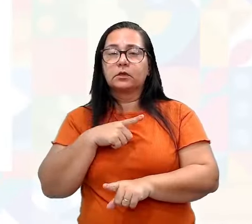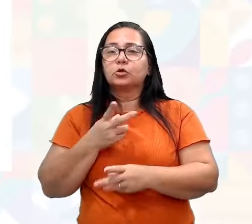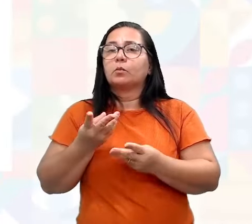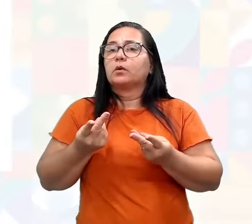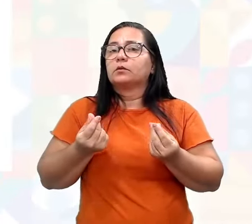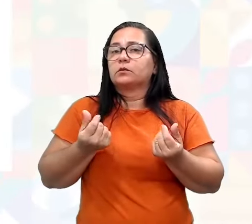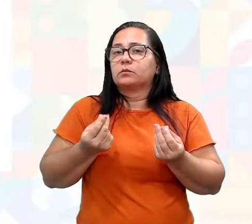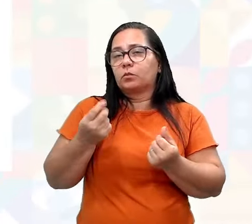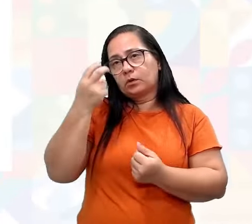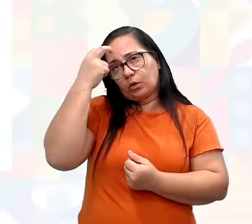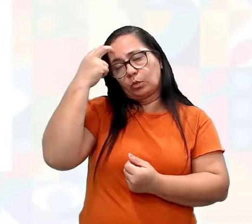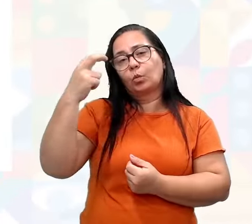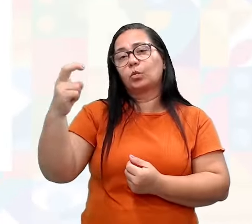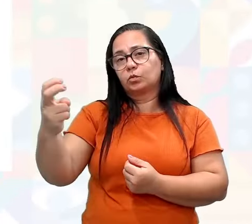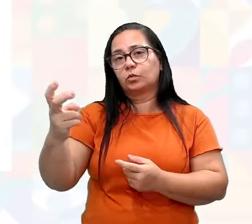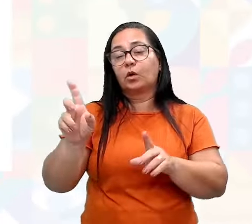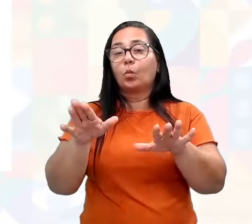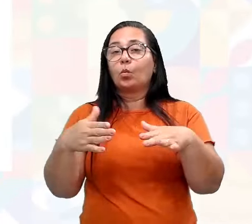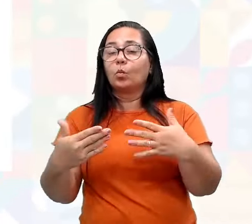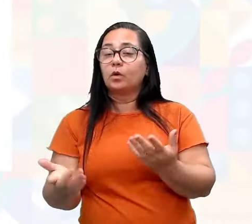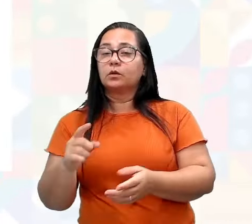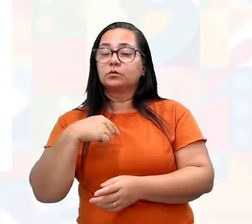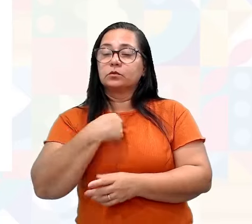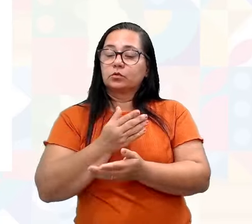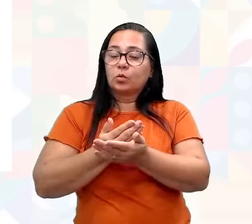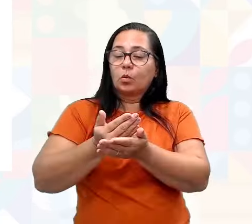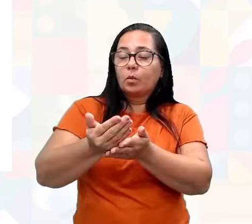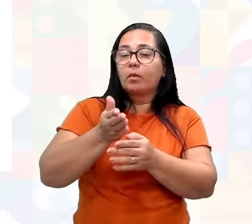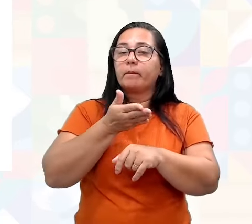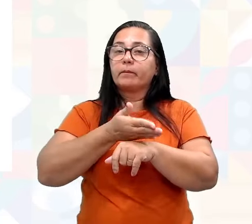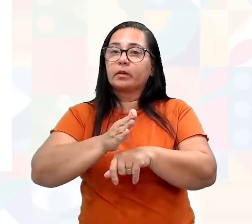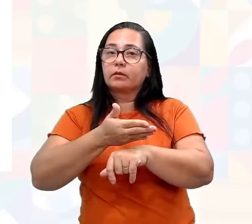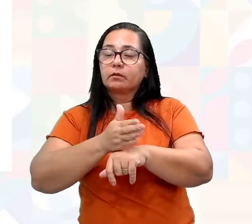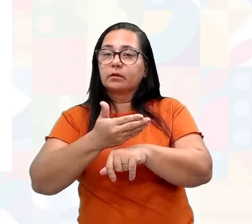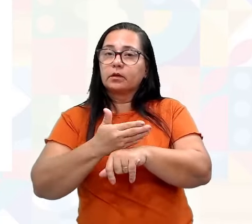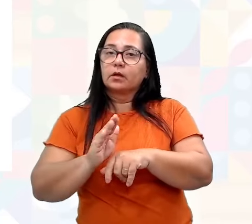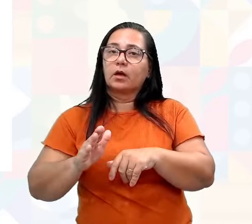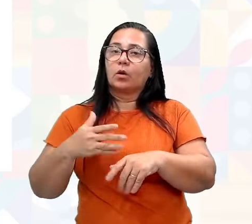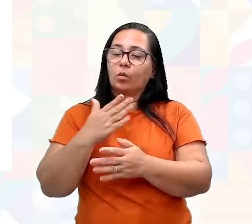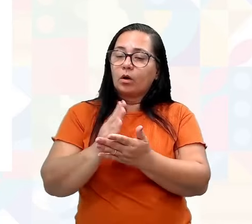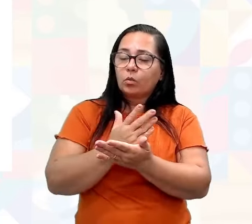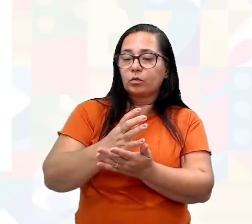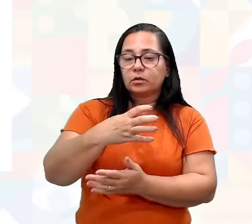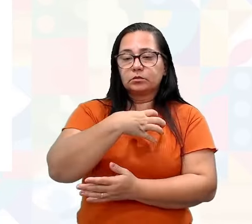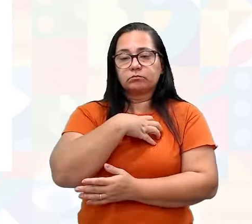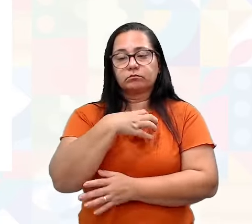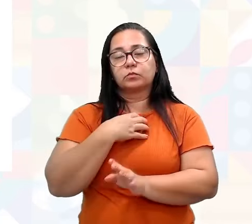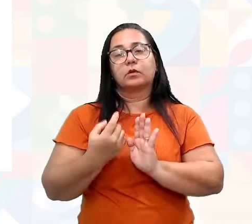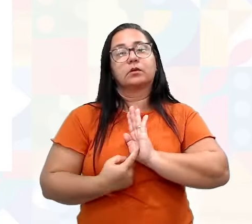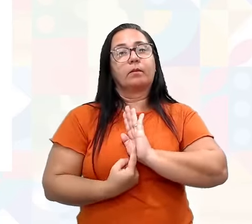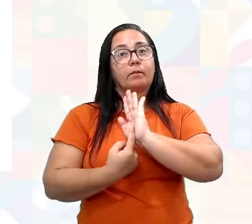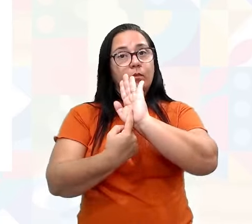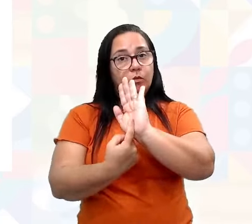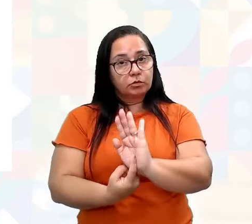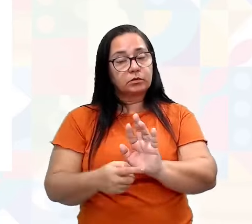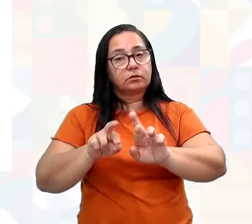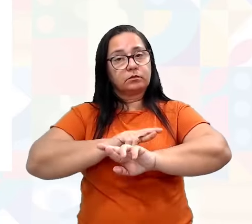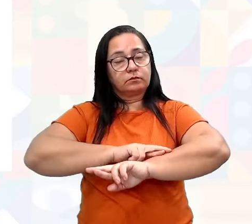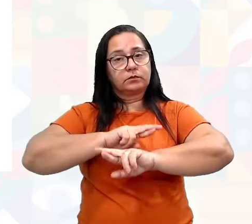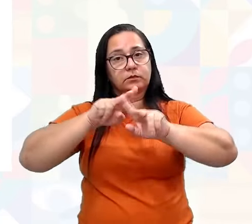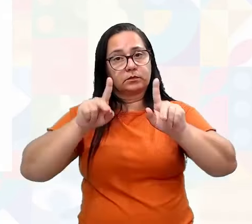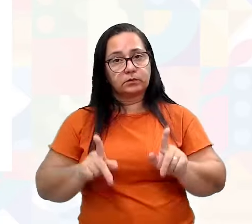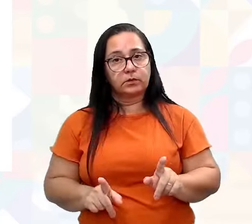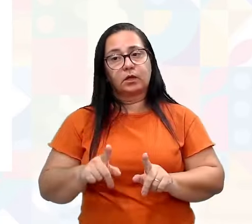sensibilidade cultural, quando a gente começa a colocar em prática algumas formas de demonstrar essa diversidade cultural,